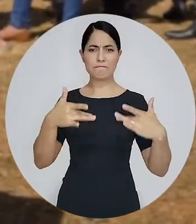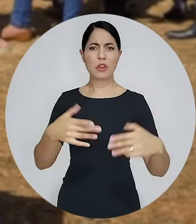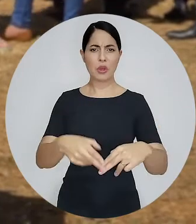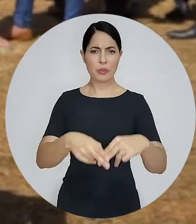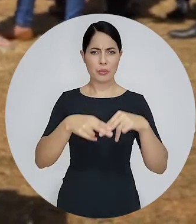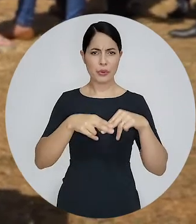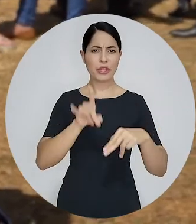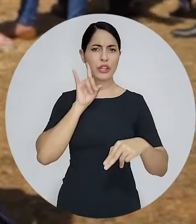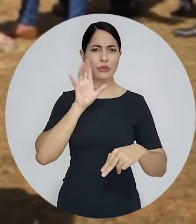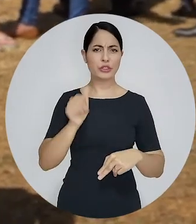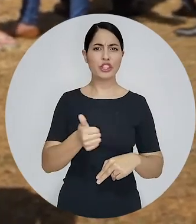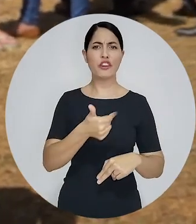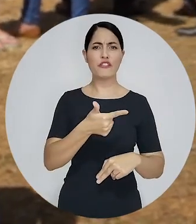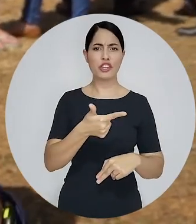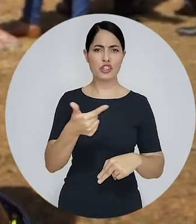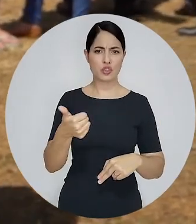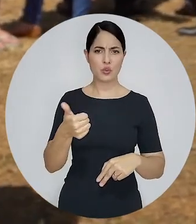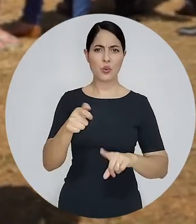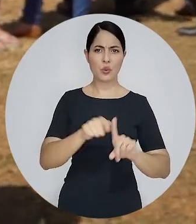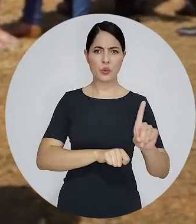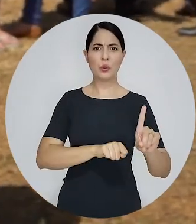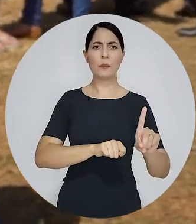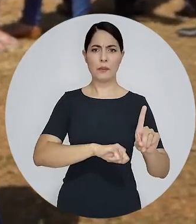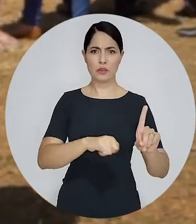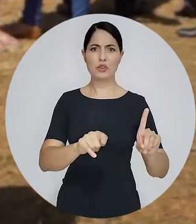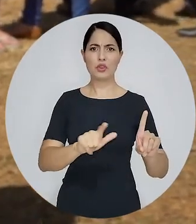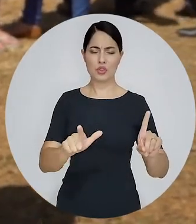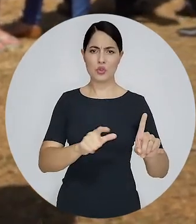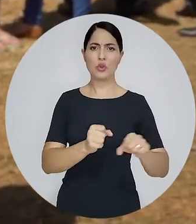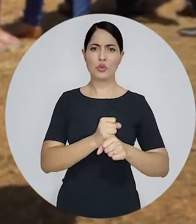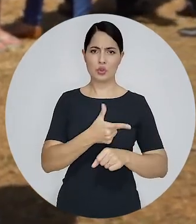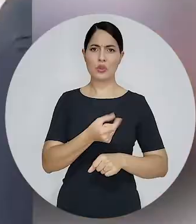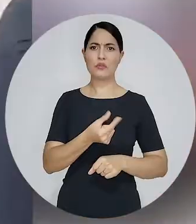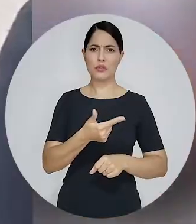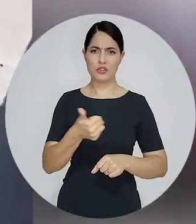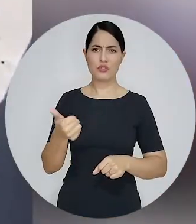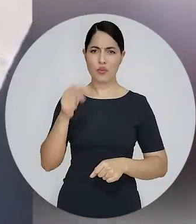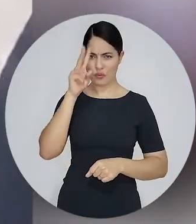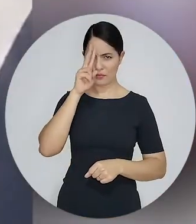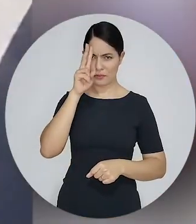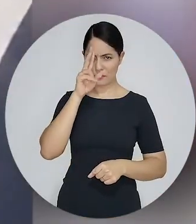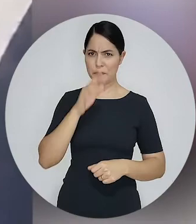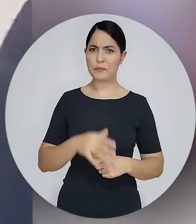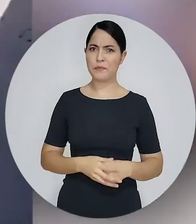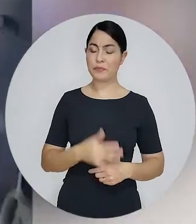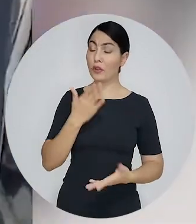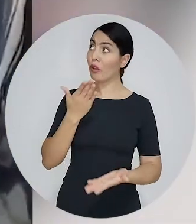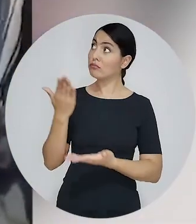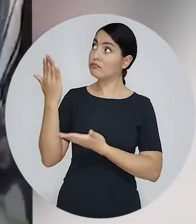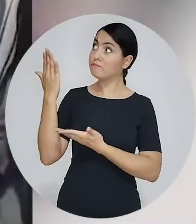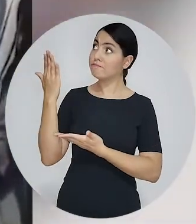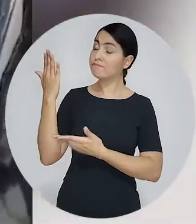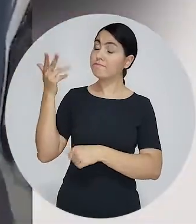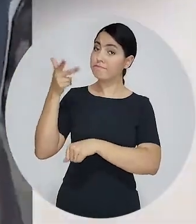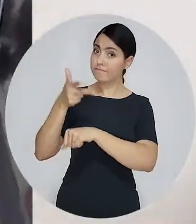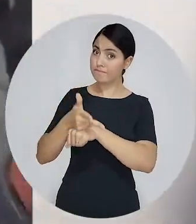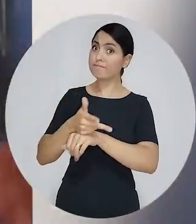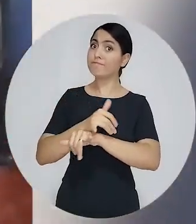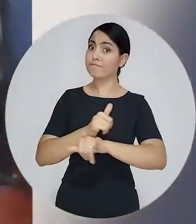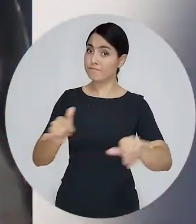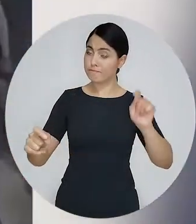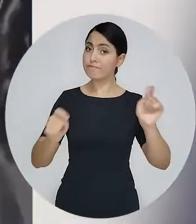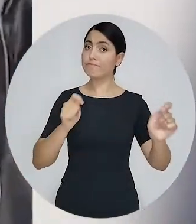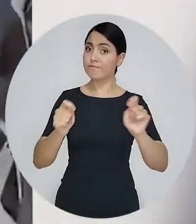atos que eu sofri no dia 21 de julho de 2021. Vamos relembrar o caso? No vídeo publicado pela